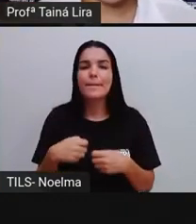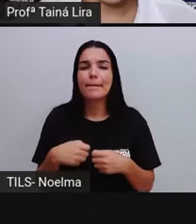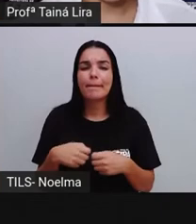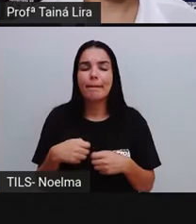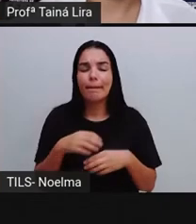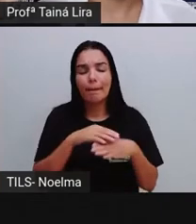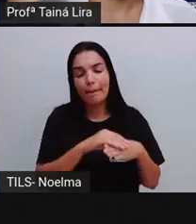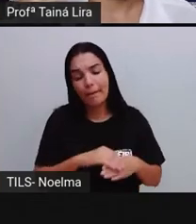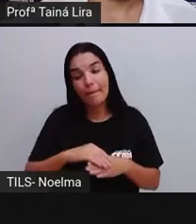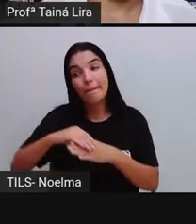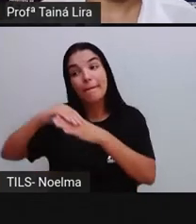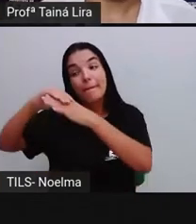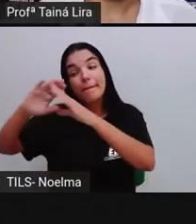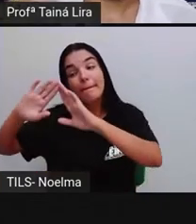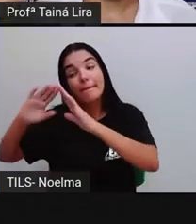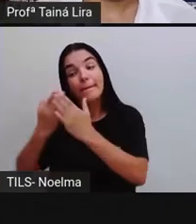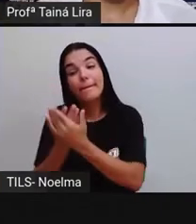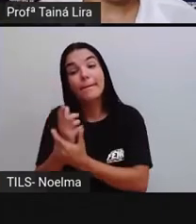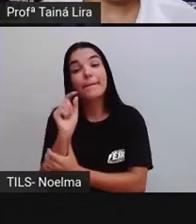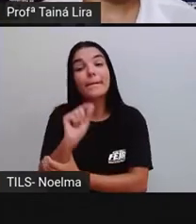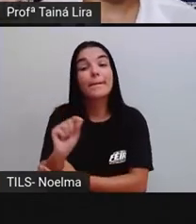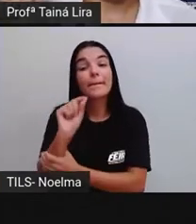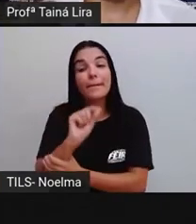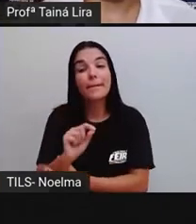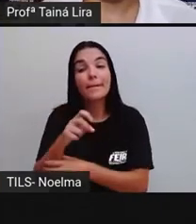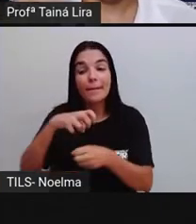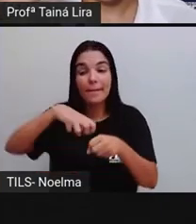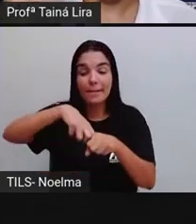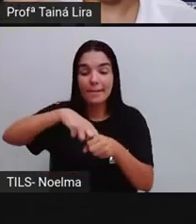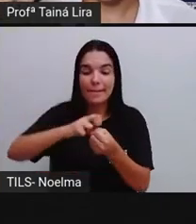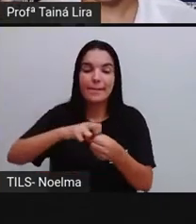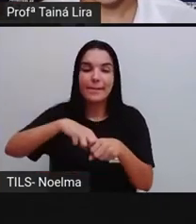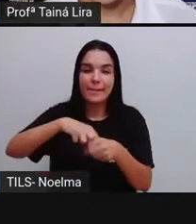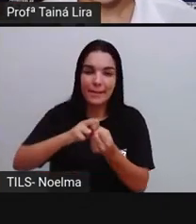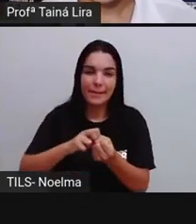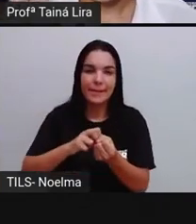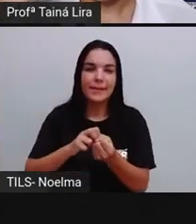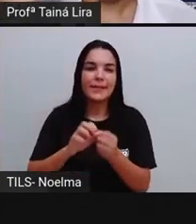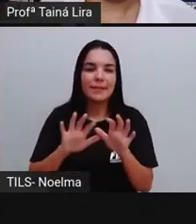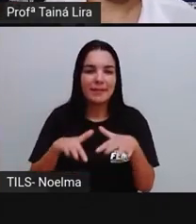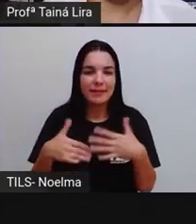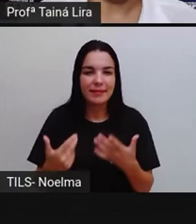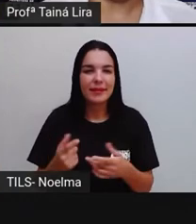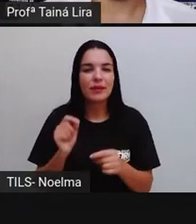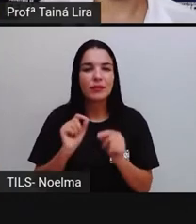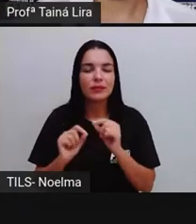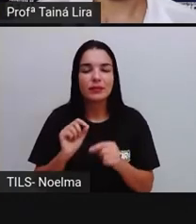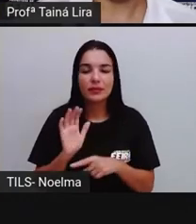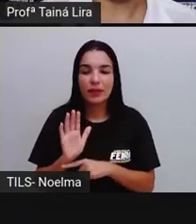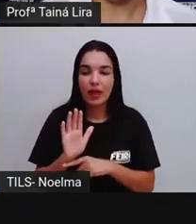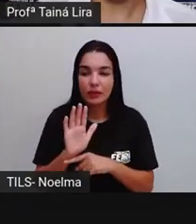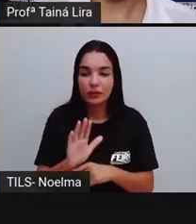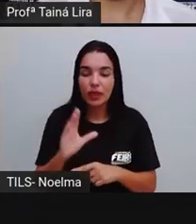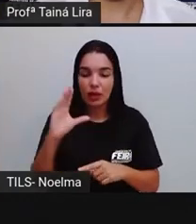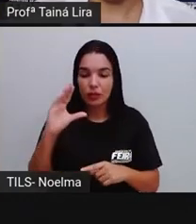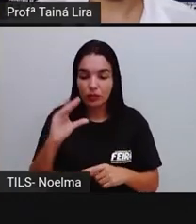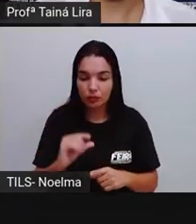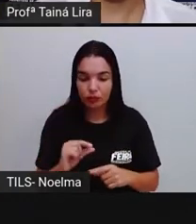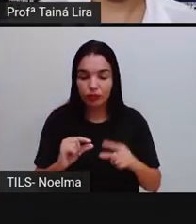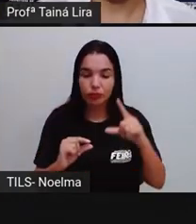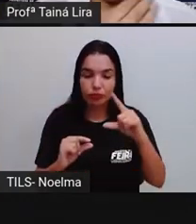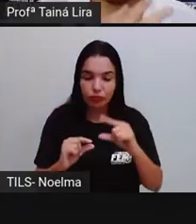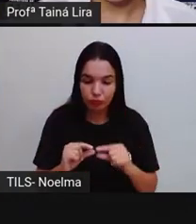água mineral, tá? Isso, segundo o ano, ajuda a reduzir o uso, principalmente, de